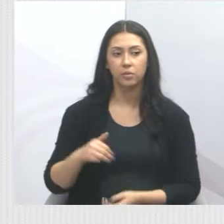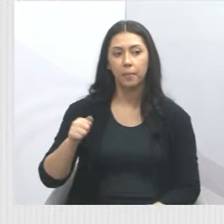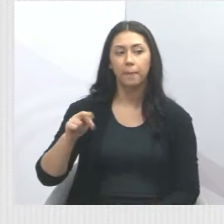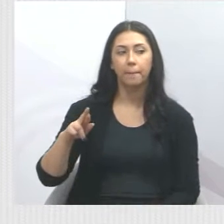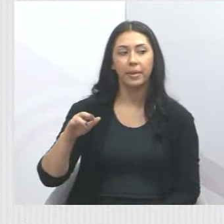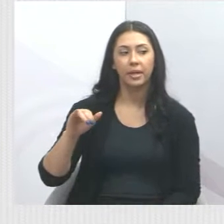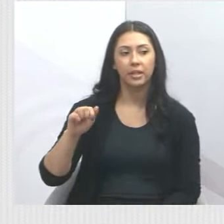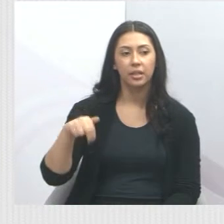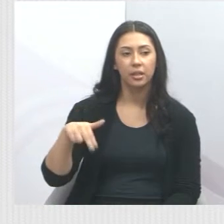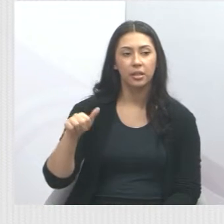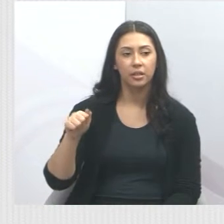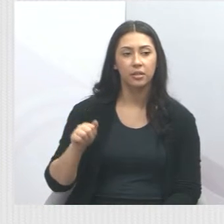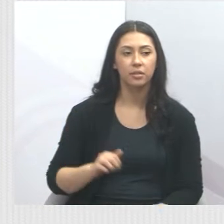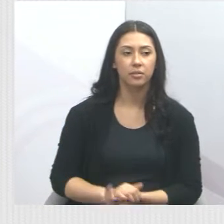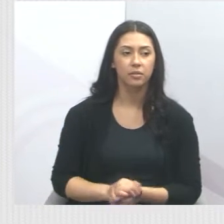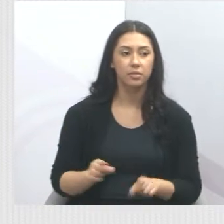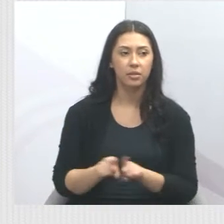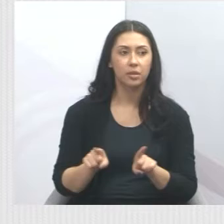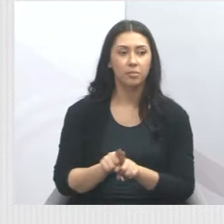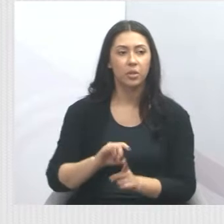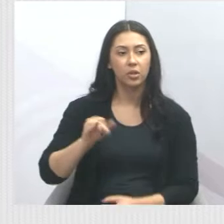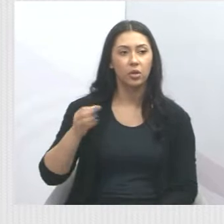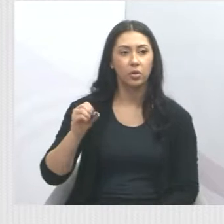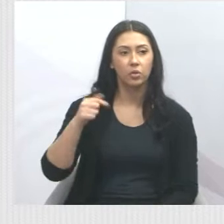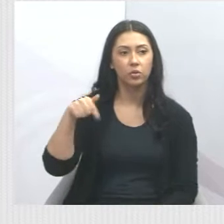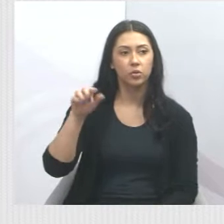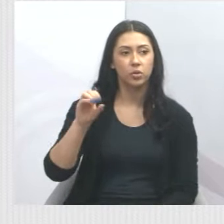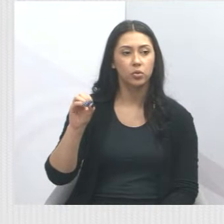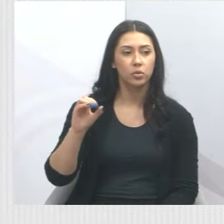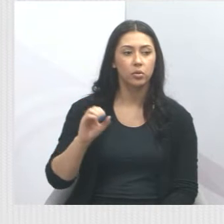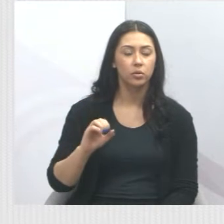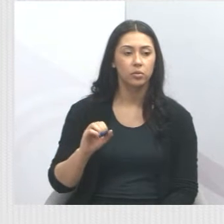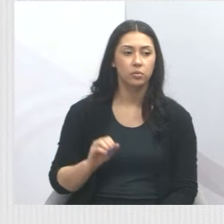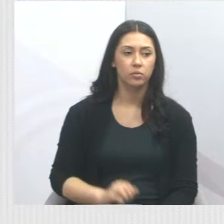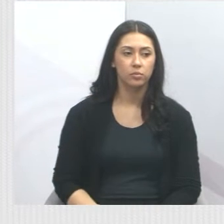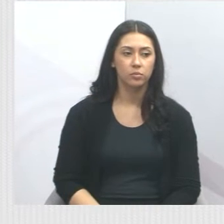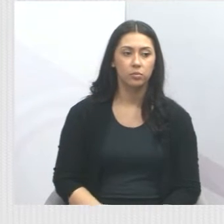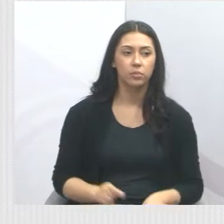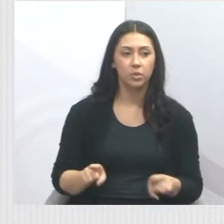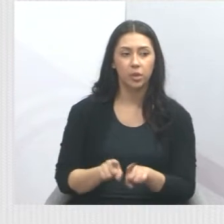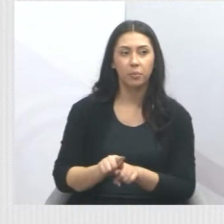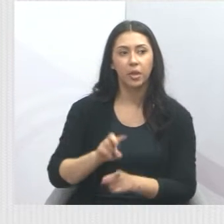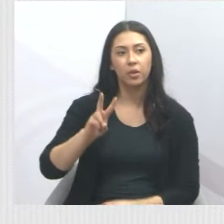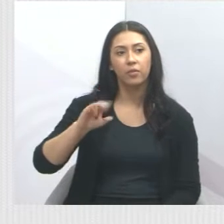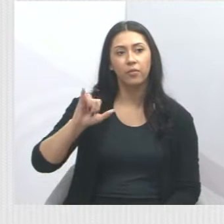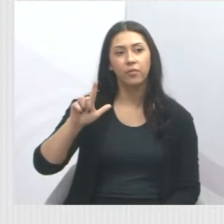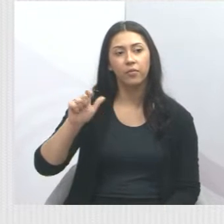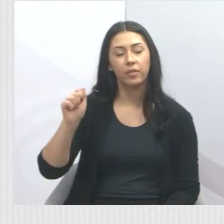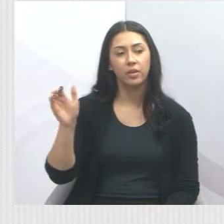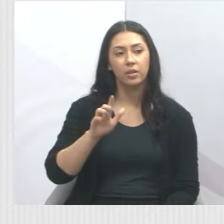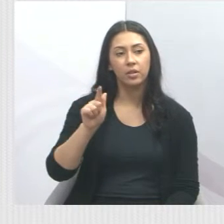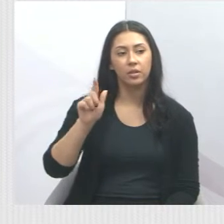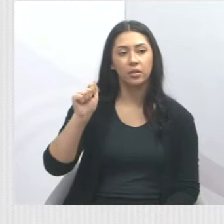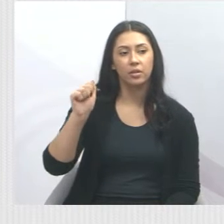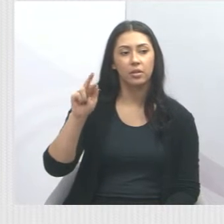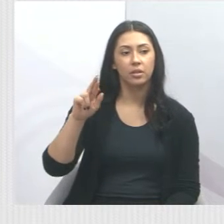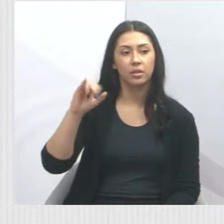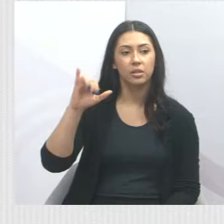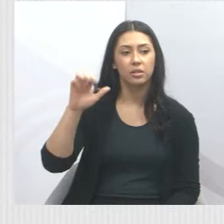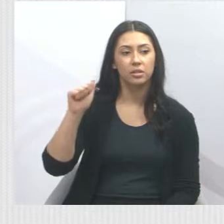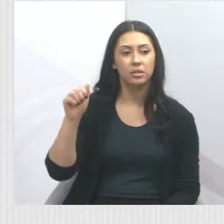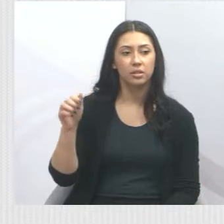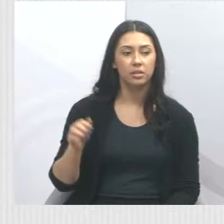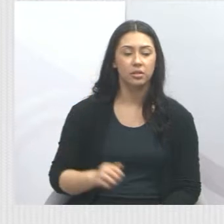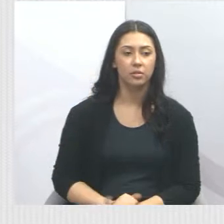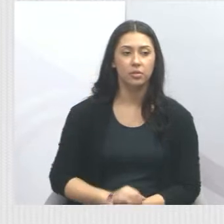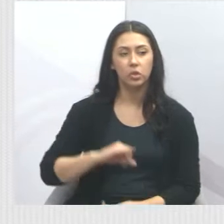Jardim Santa Maria, estive na Feira Livre do São João, do Vila Garcia, estive na Feira Livre